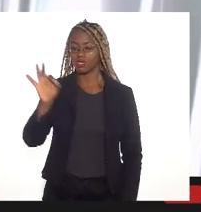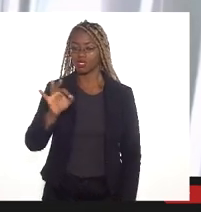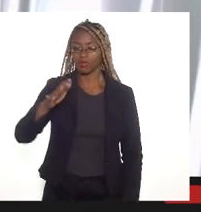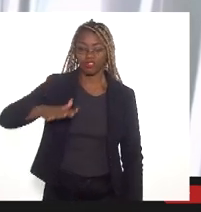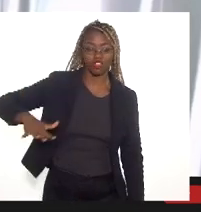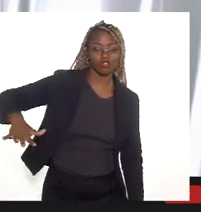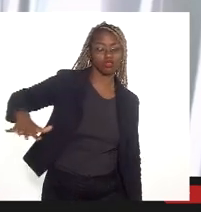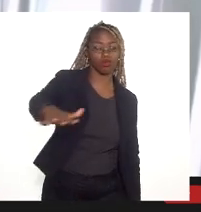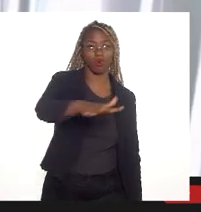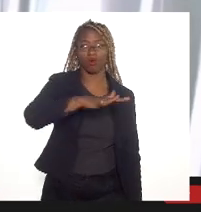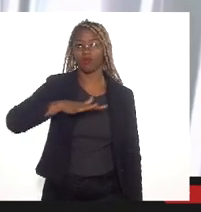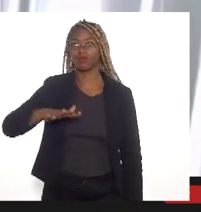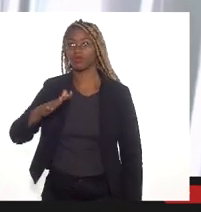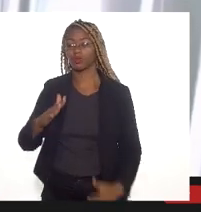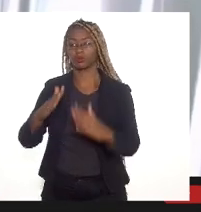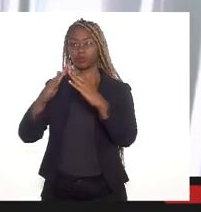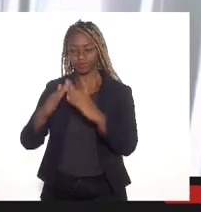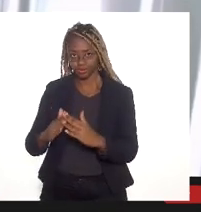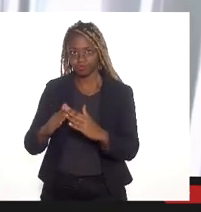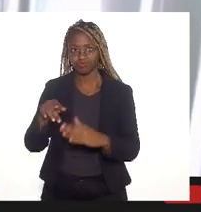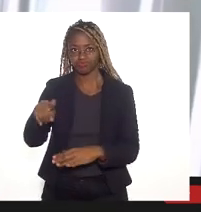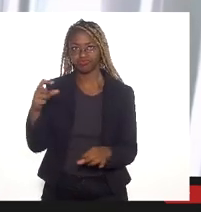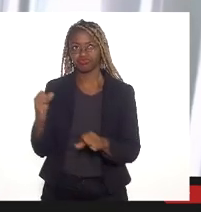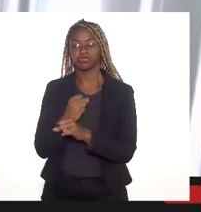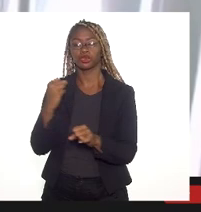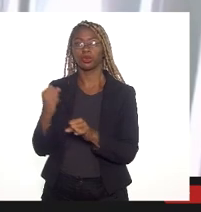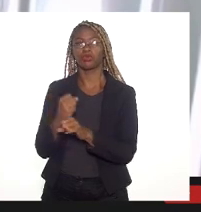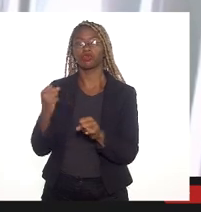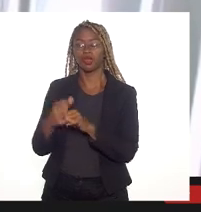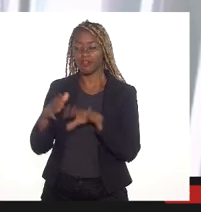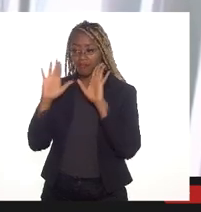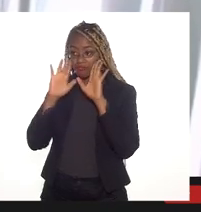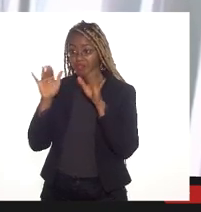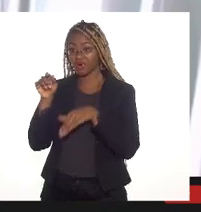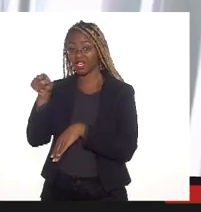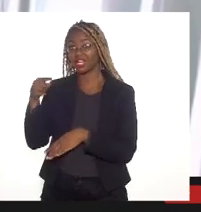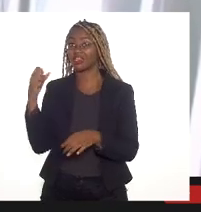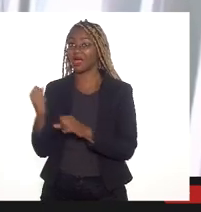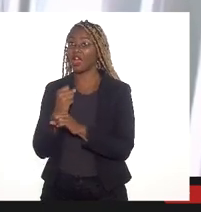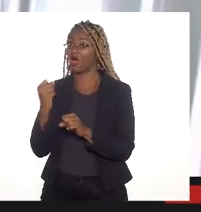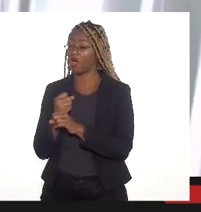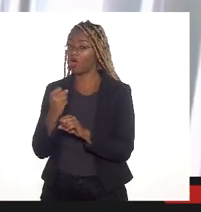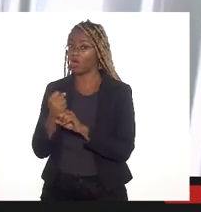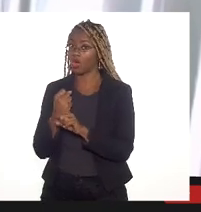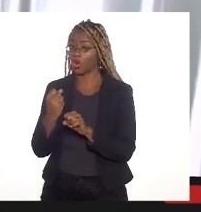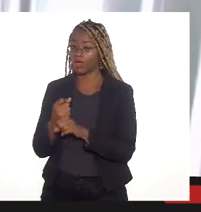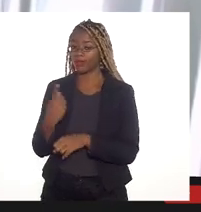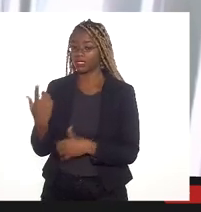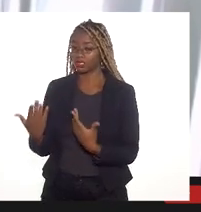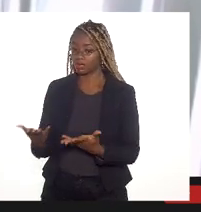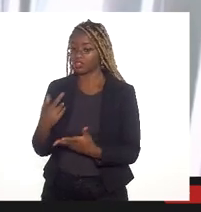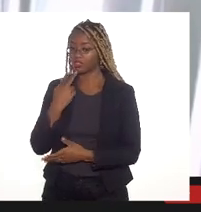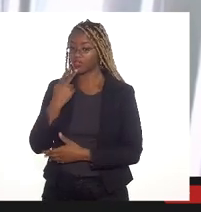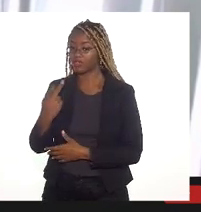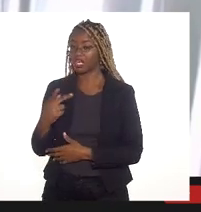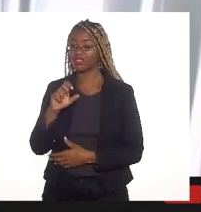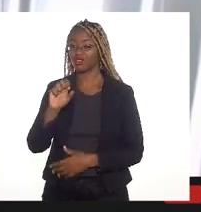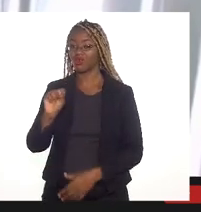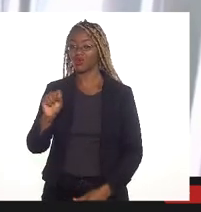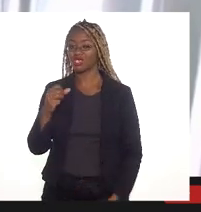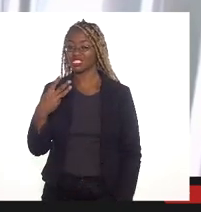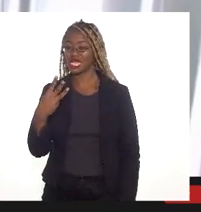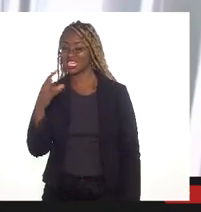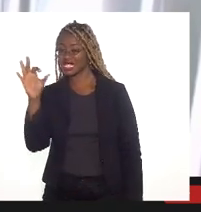ocupada que é destinado ao empreendimento. Ou seja, nós estamos falando de 83%